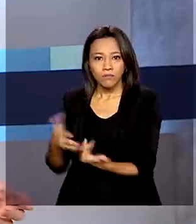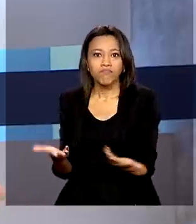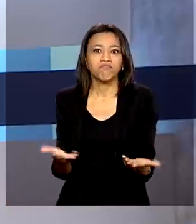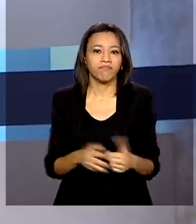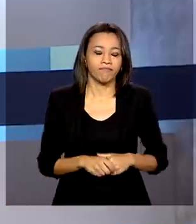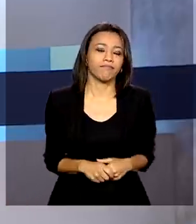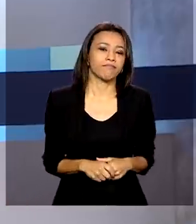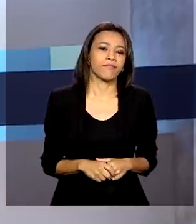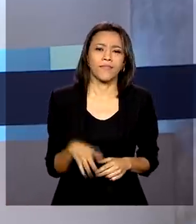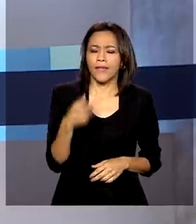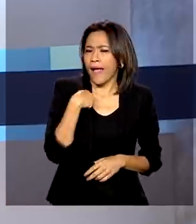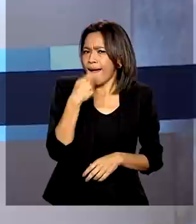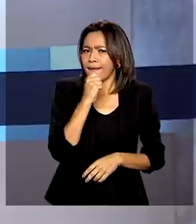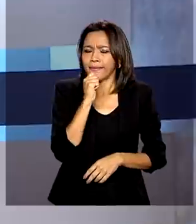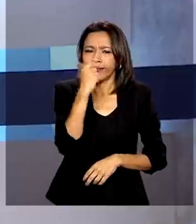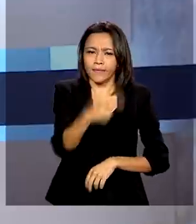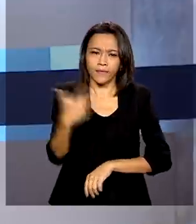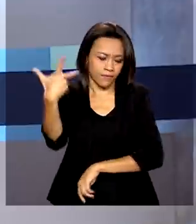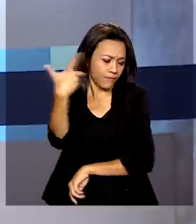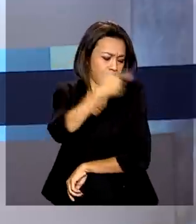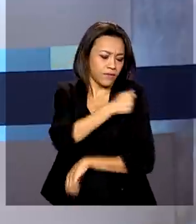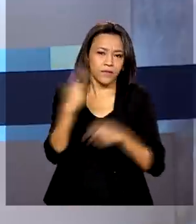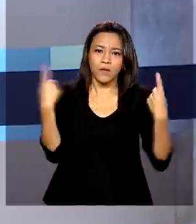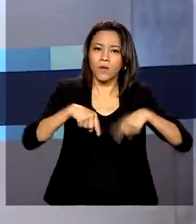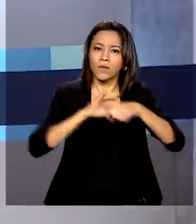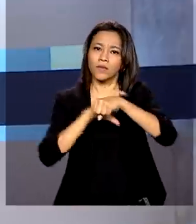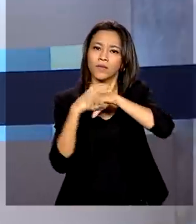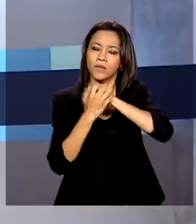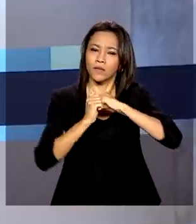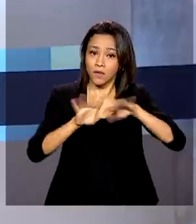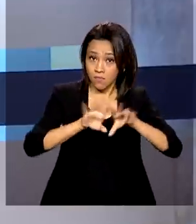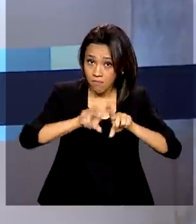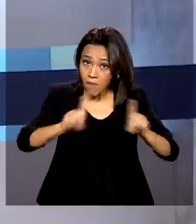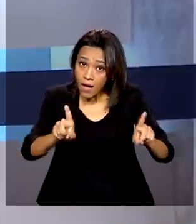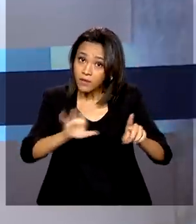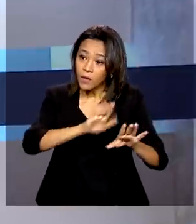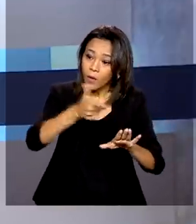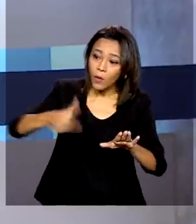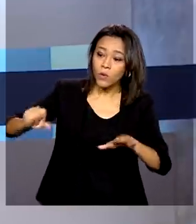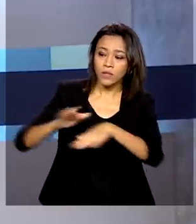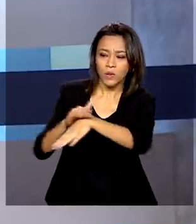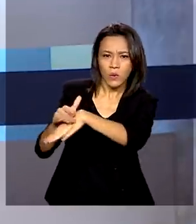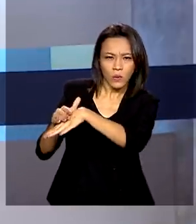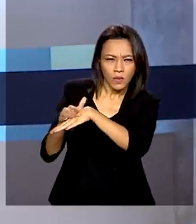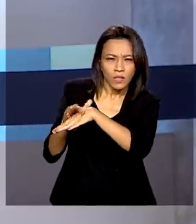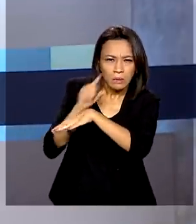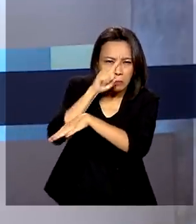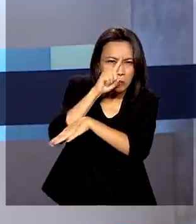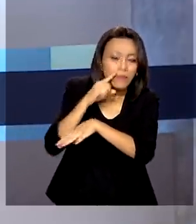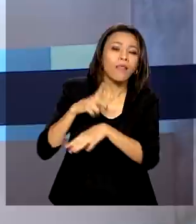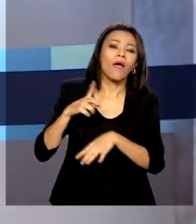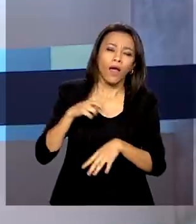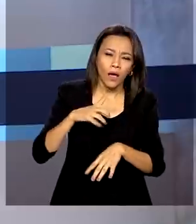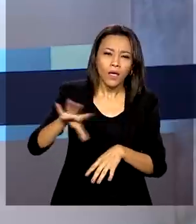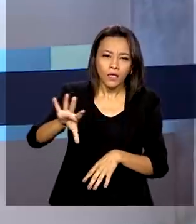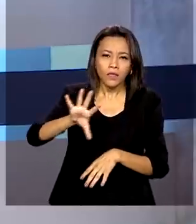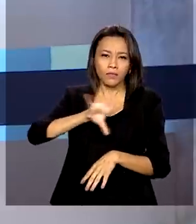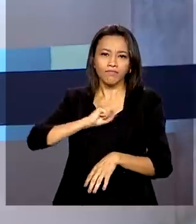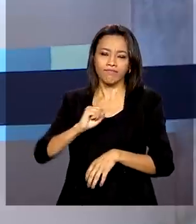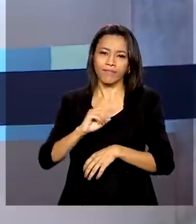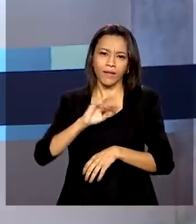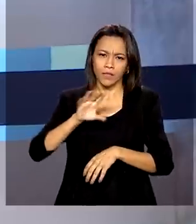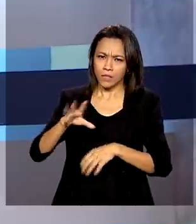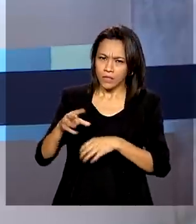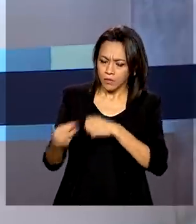Ainda não há vacina contra a Covid-19, mas para outras doenças também perigosas, já existem imunizações. O